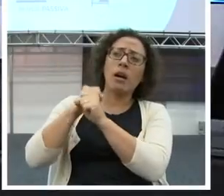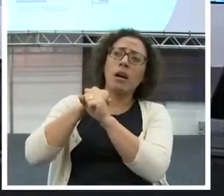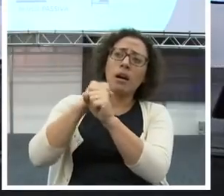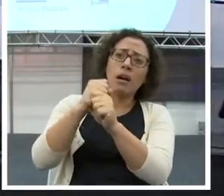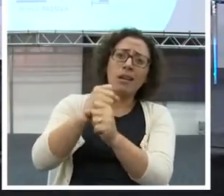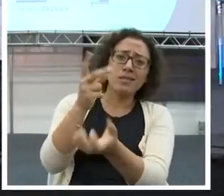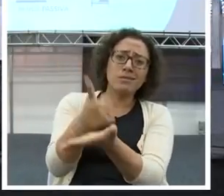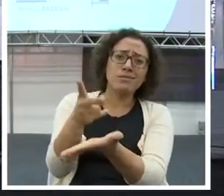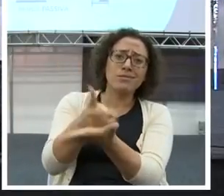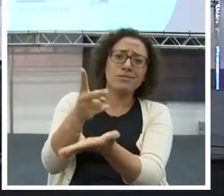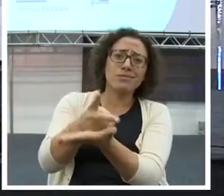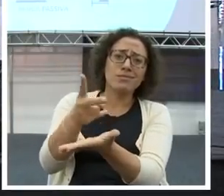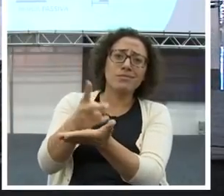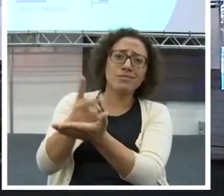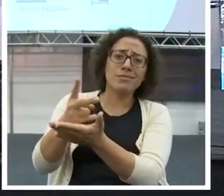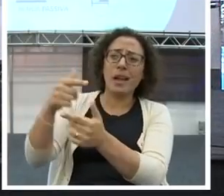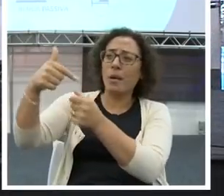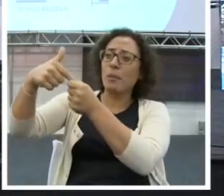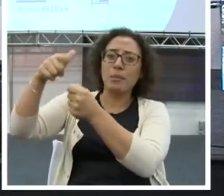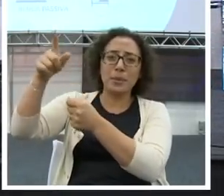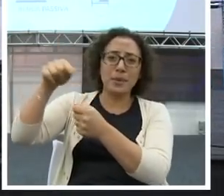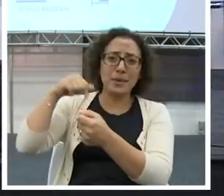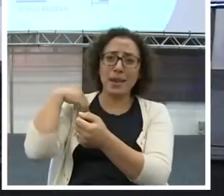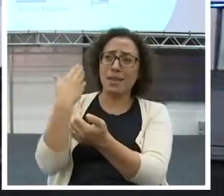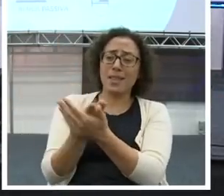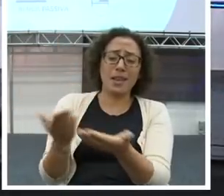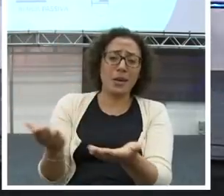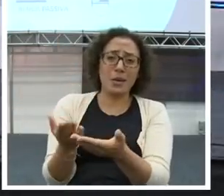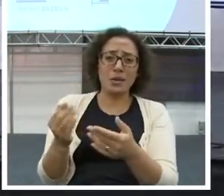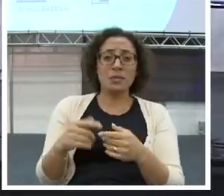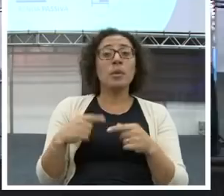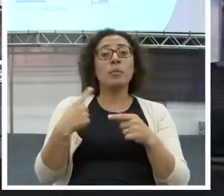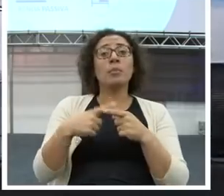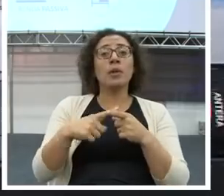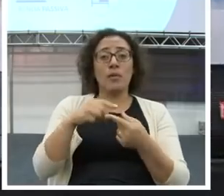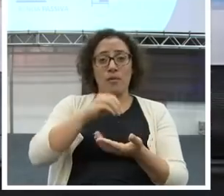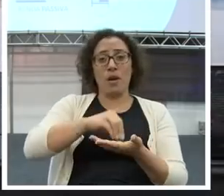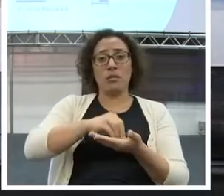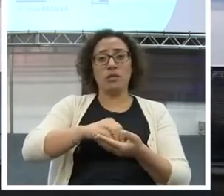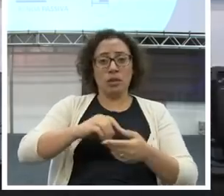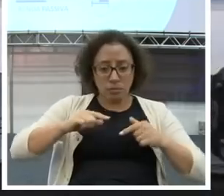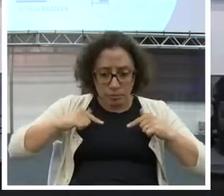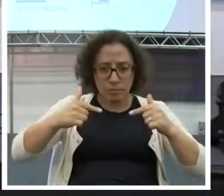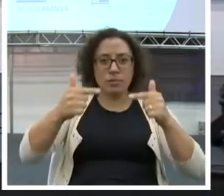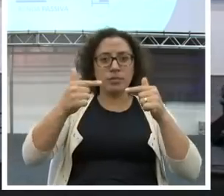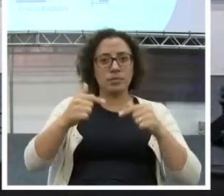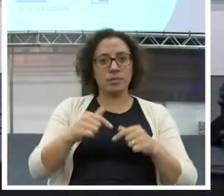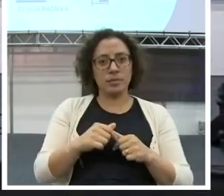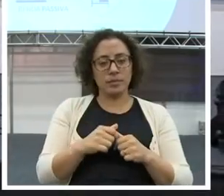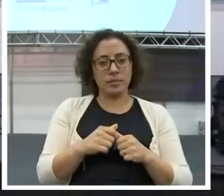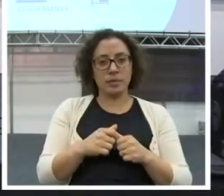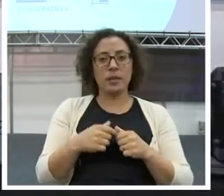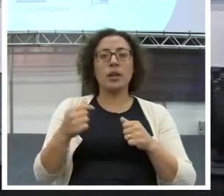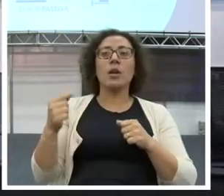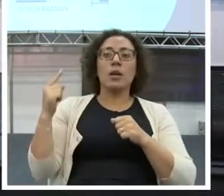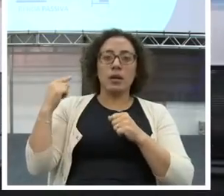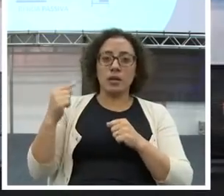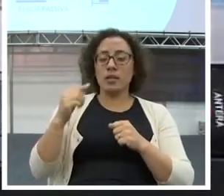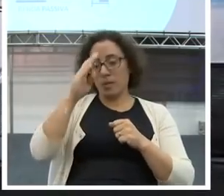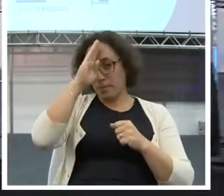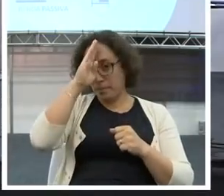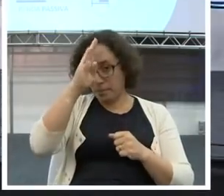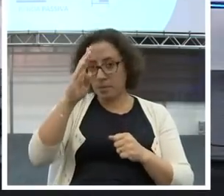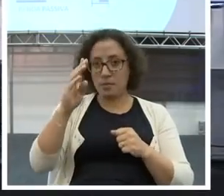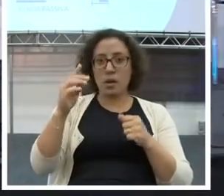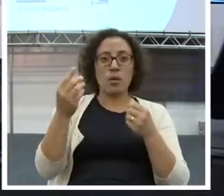Você tem que dar novos saltos e ir para frente. Então, esses são os pilares que suportam toda a nossa